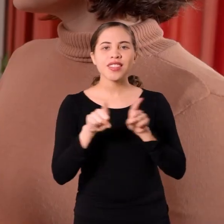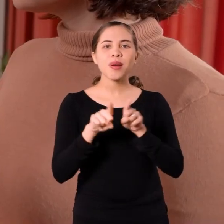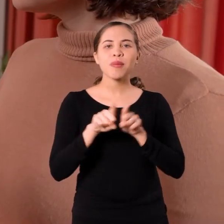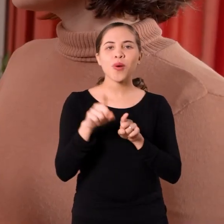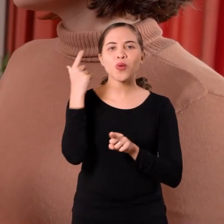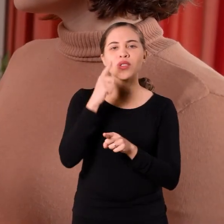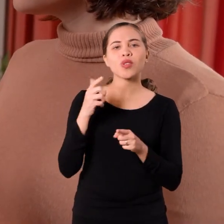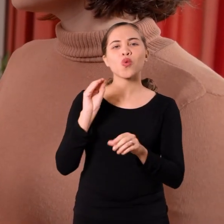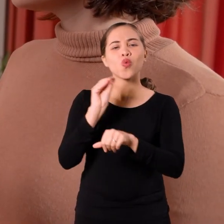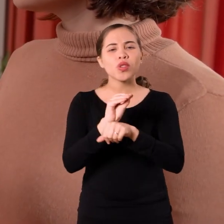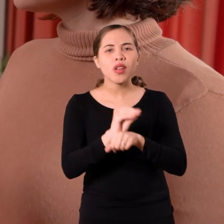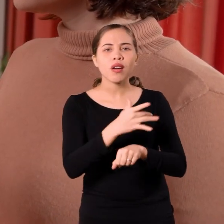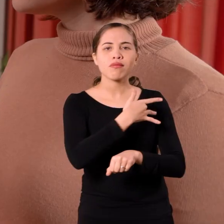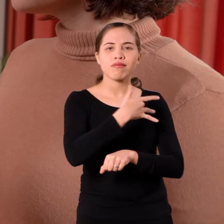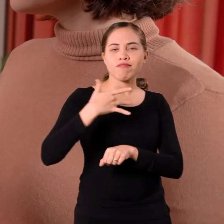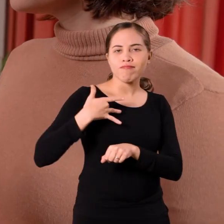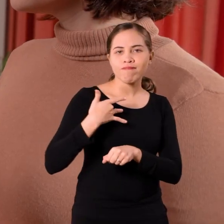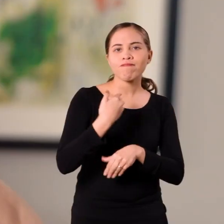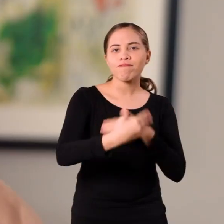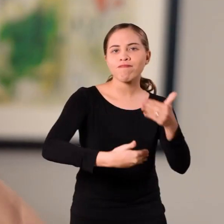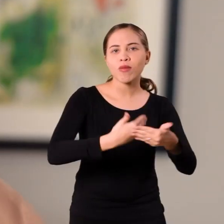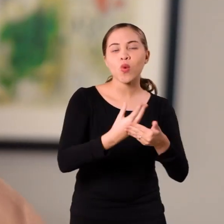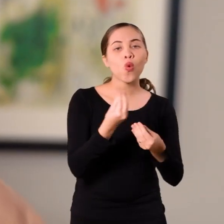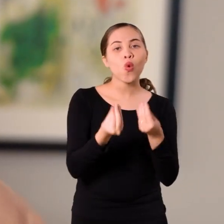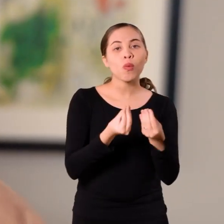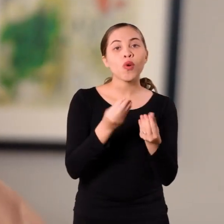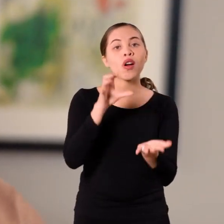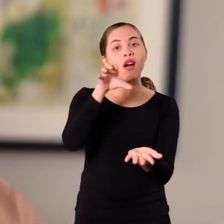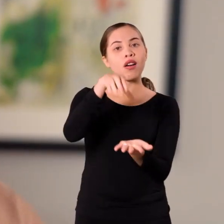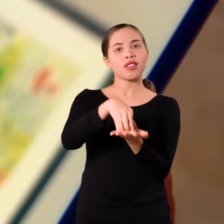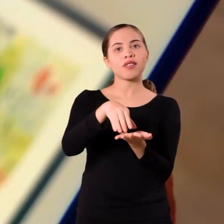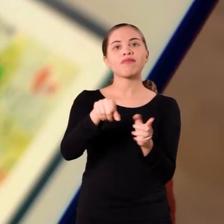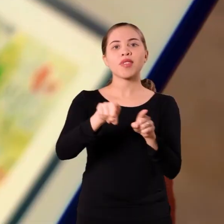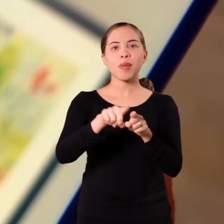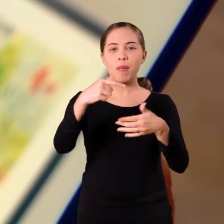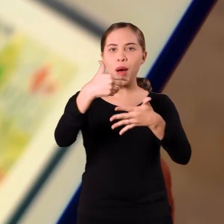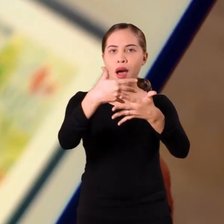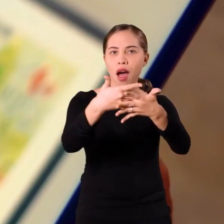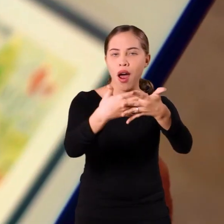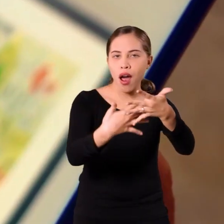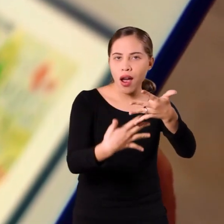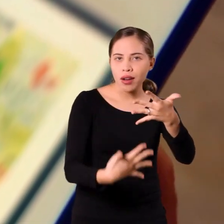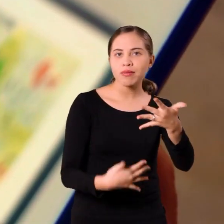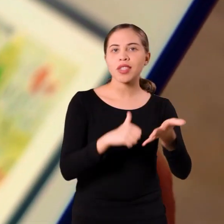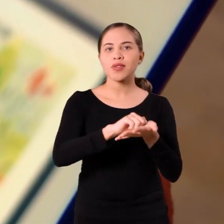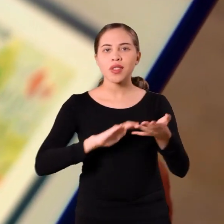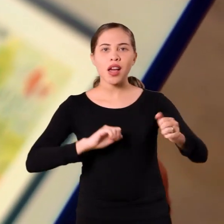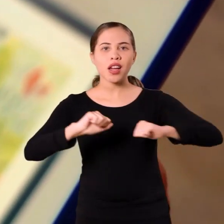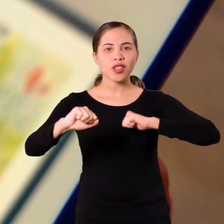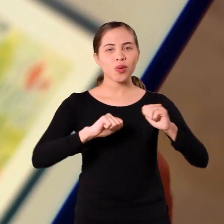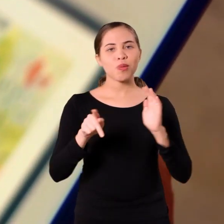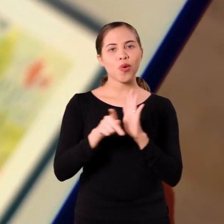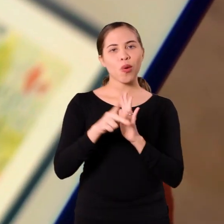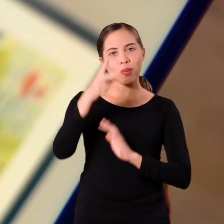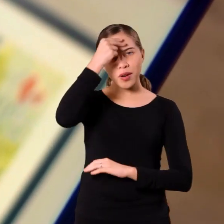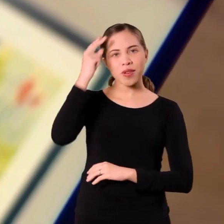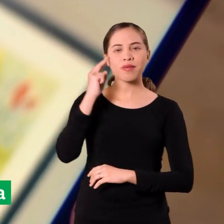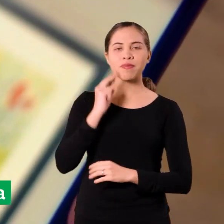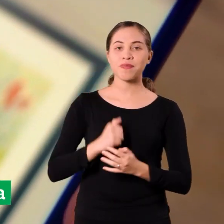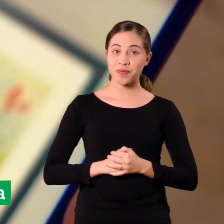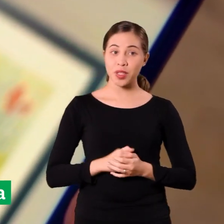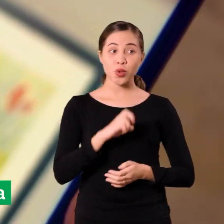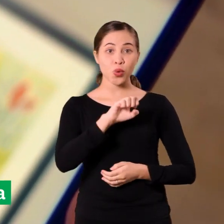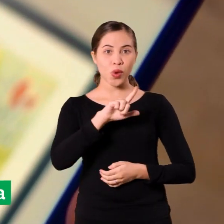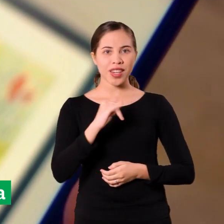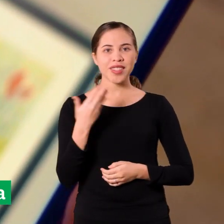e o cuidado à saúde a partir da implantação de uma série de atividades e ações do prefeito Valdeci.